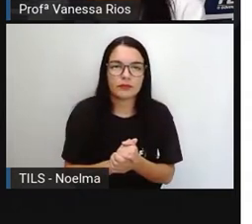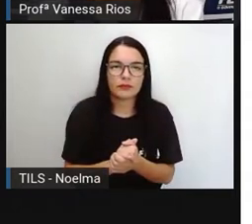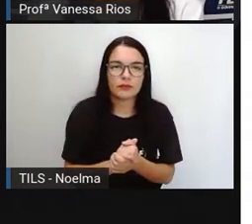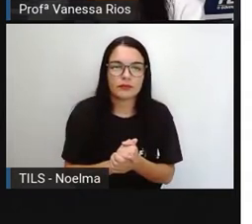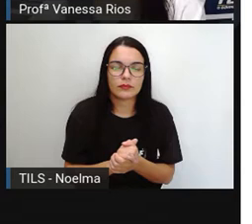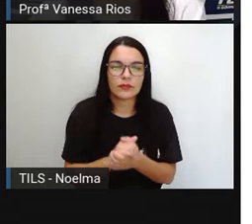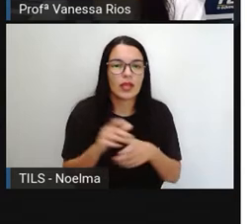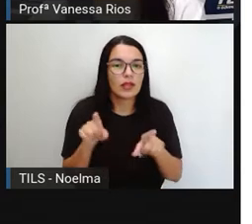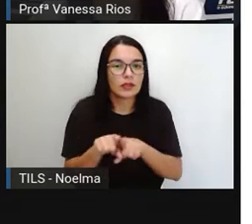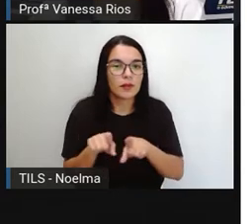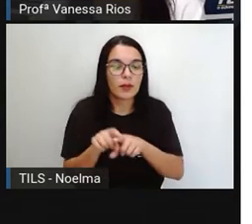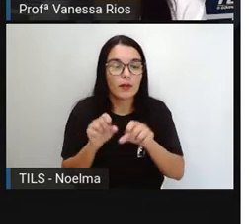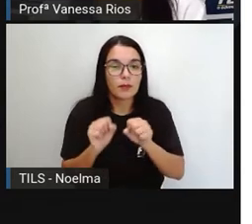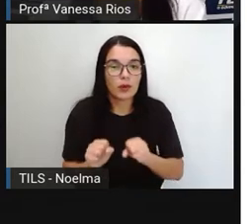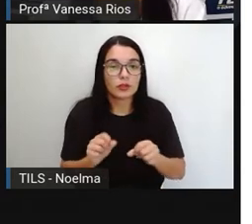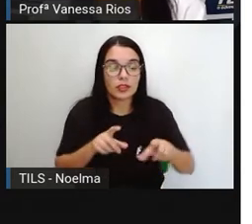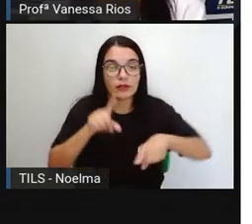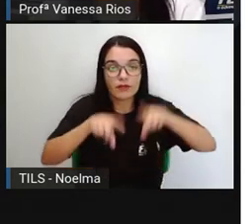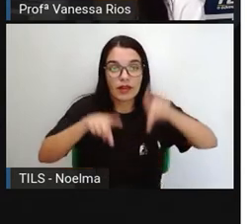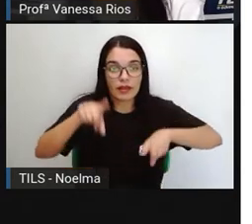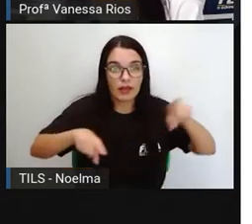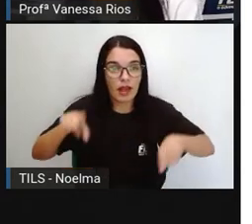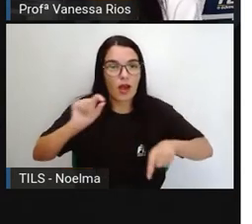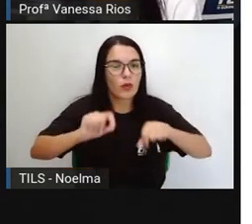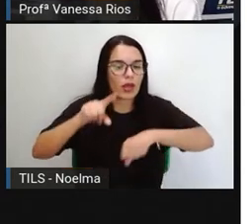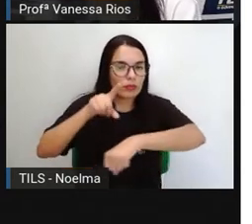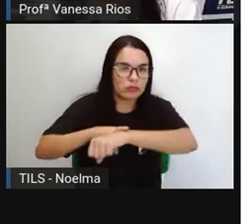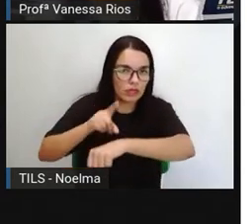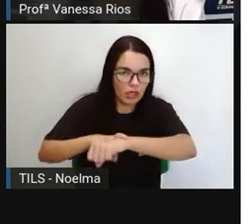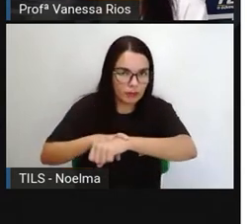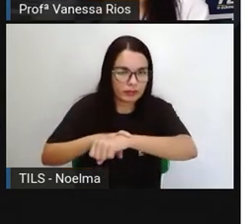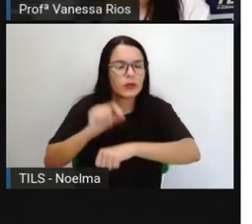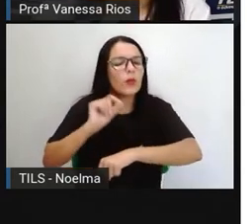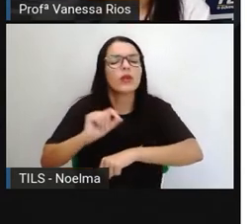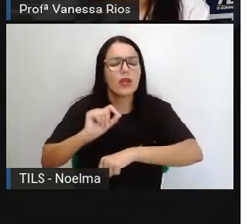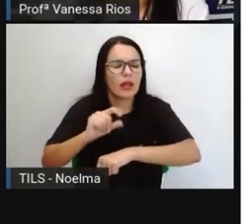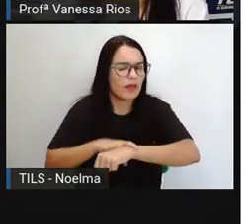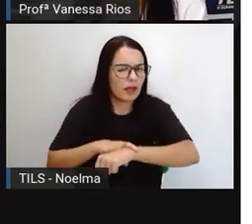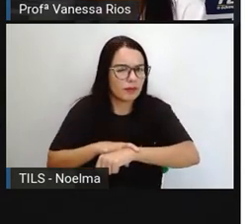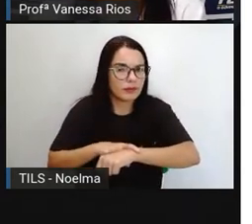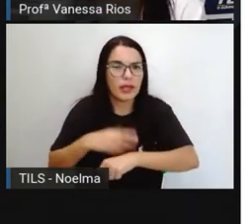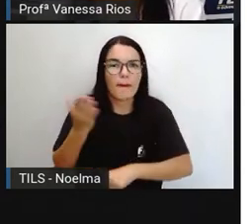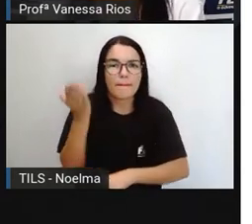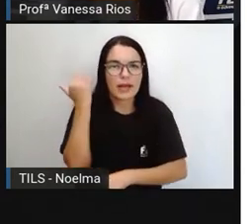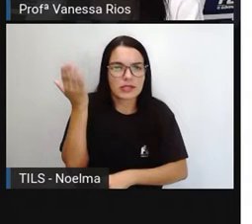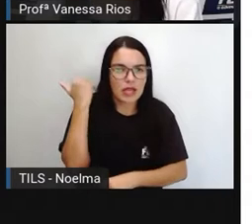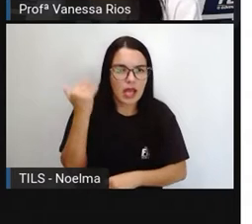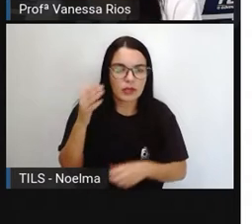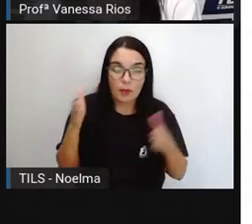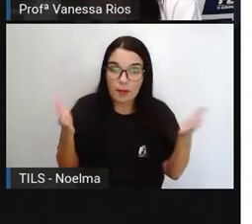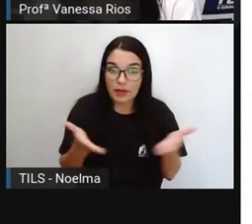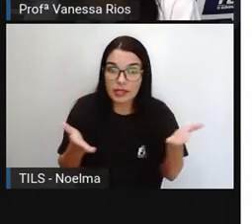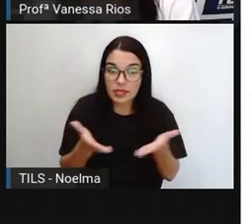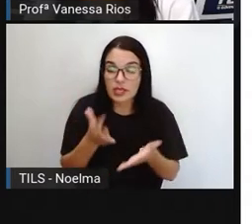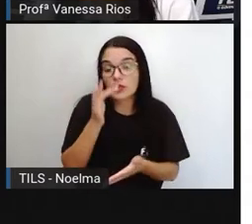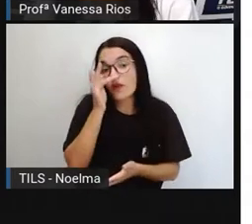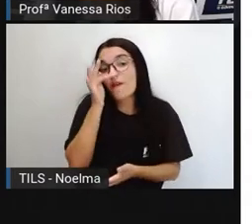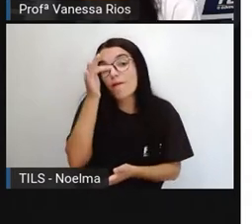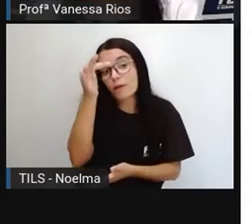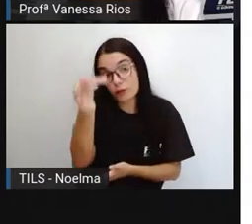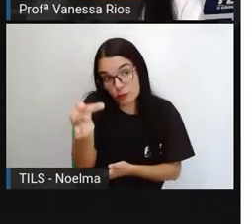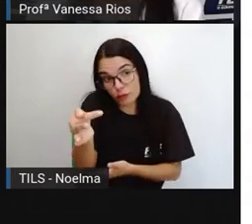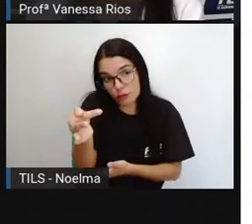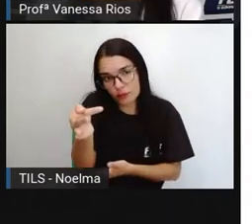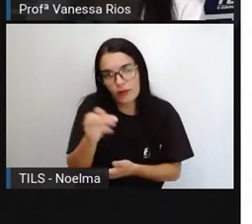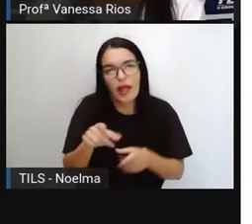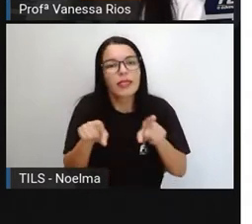O verbo também pode se flexionar em relação ao tempo. Então pode aparecer no passado, no presente ou no futuro.